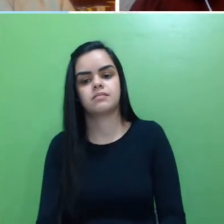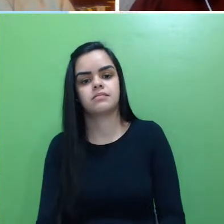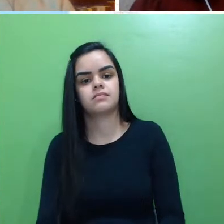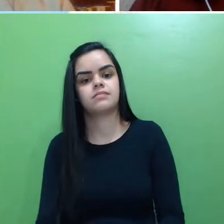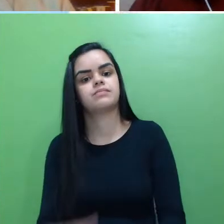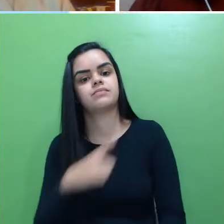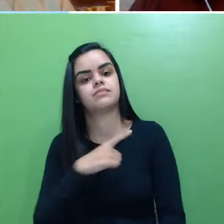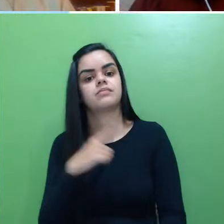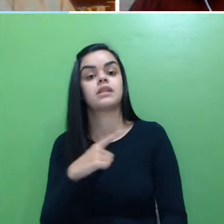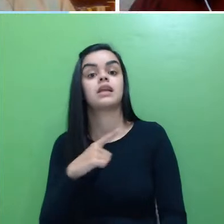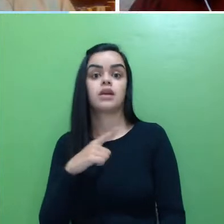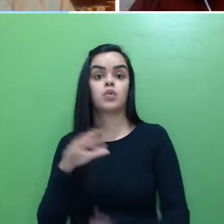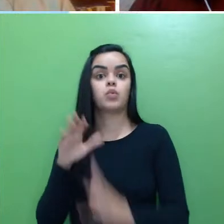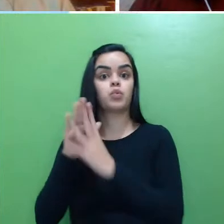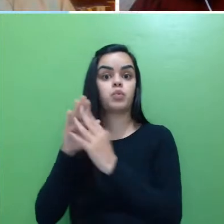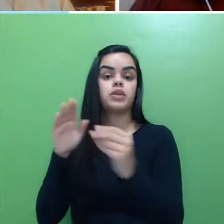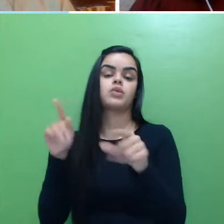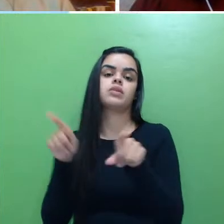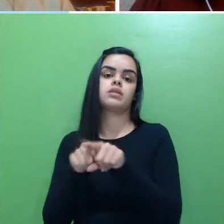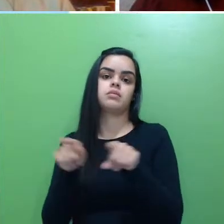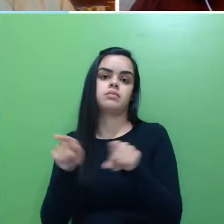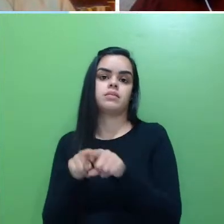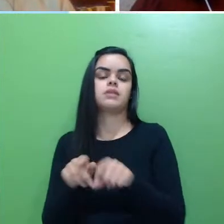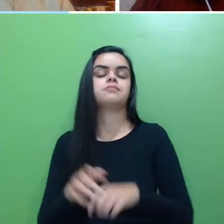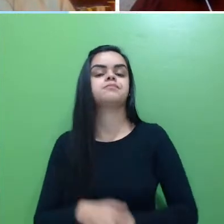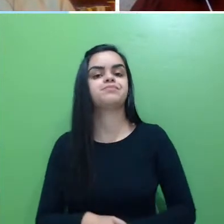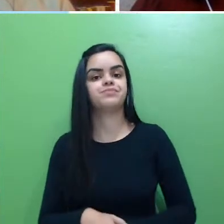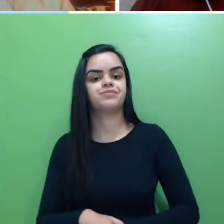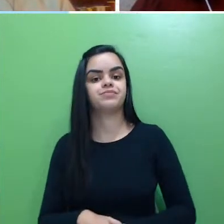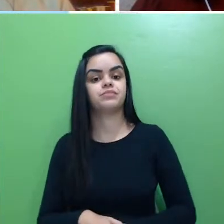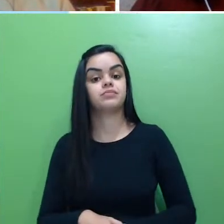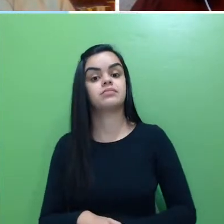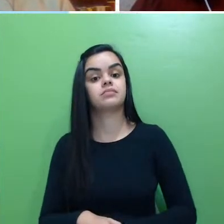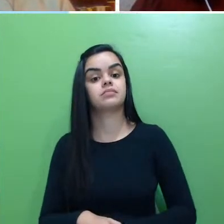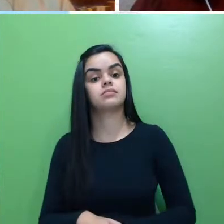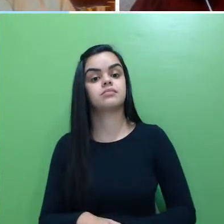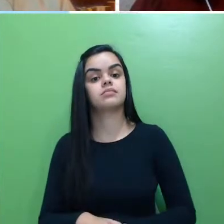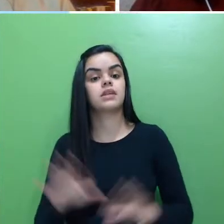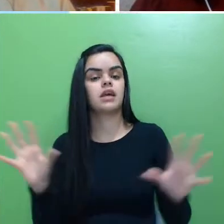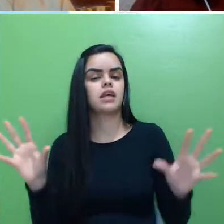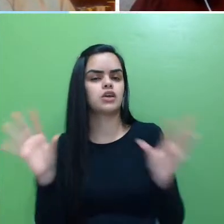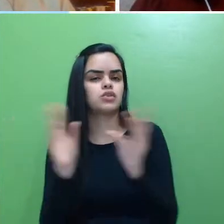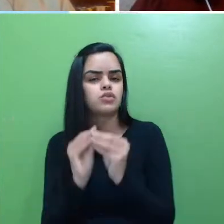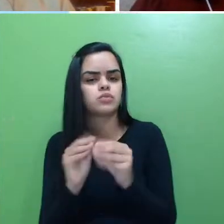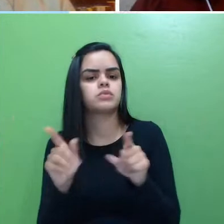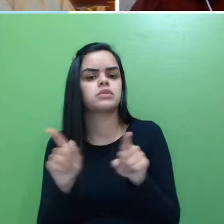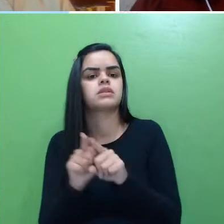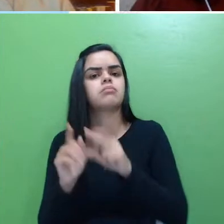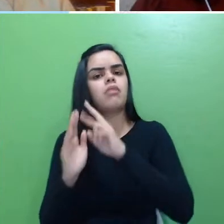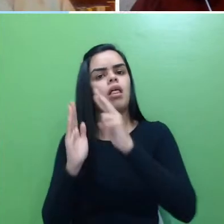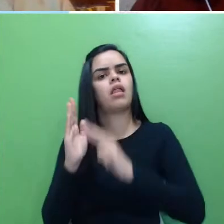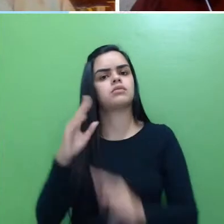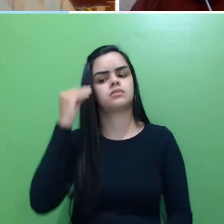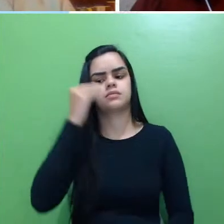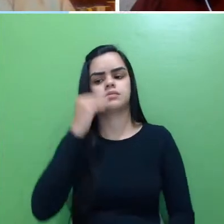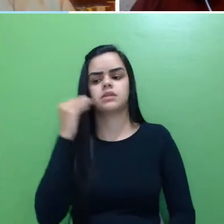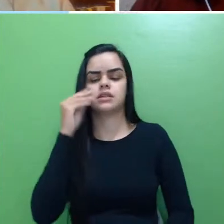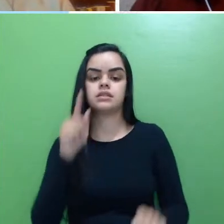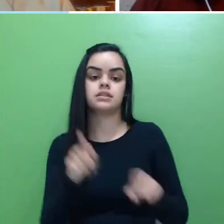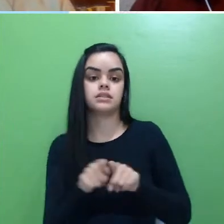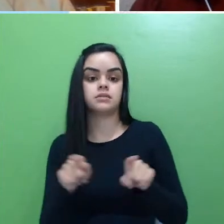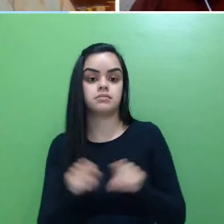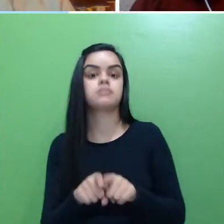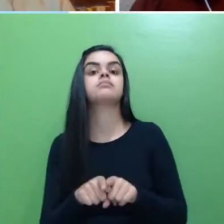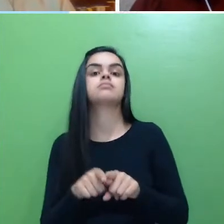modelo, um modelo de resumo expandido, e um modelo de relato de experiência disponível no